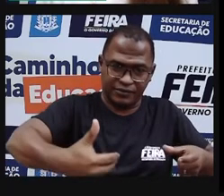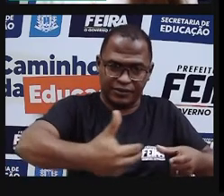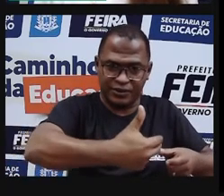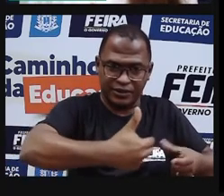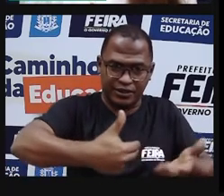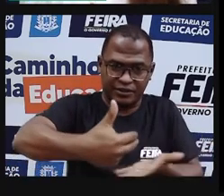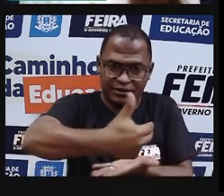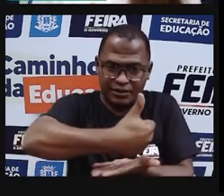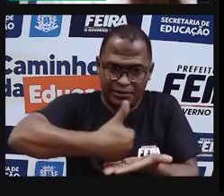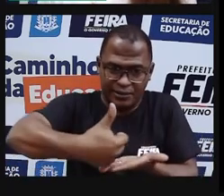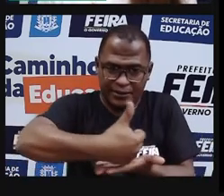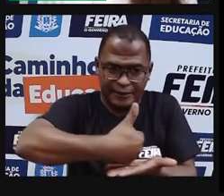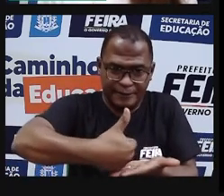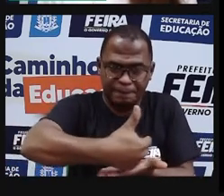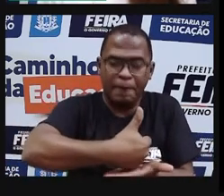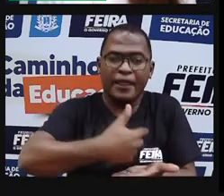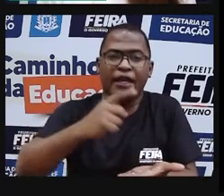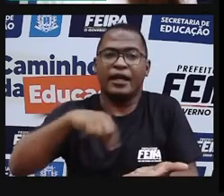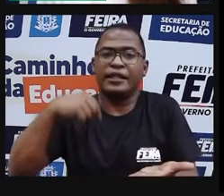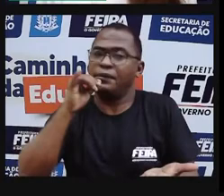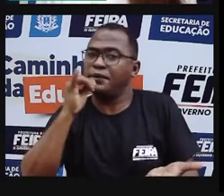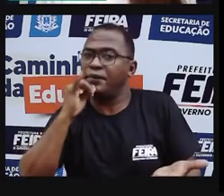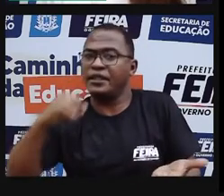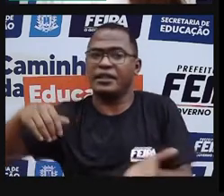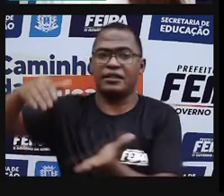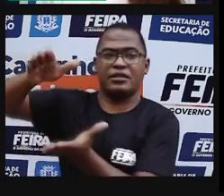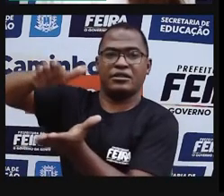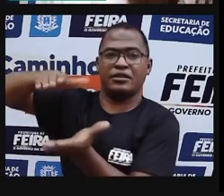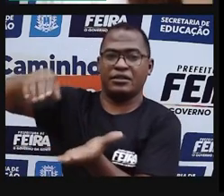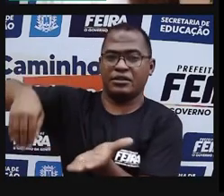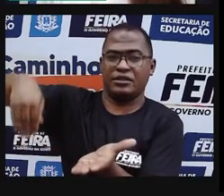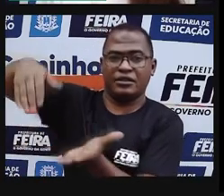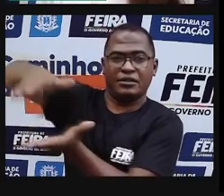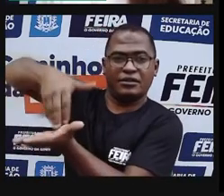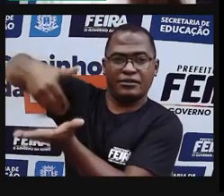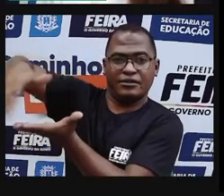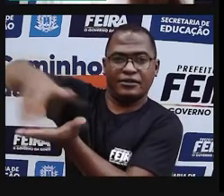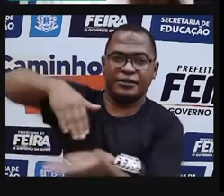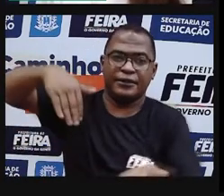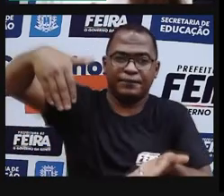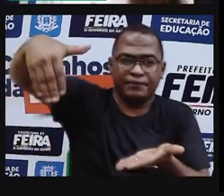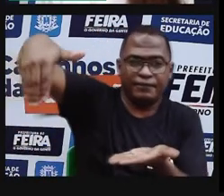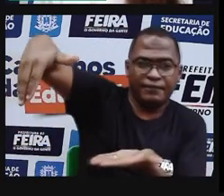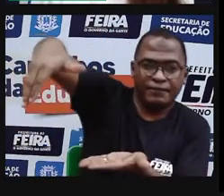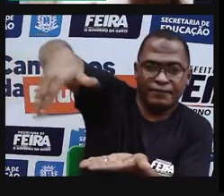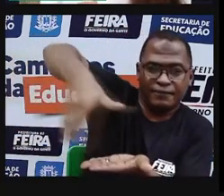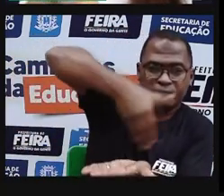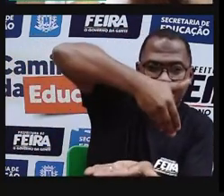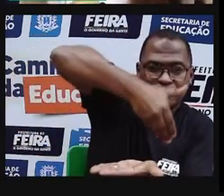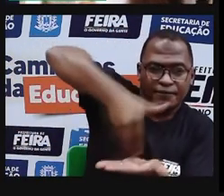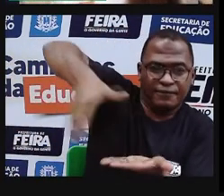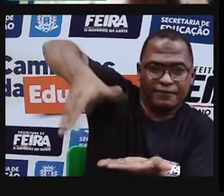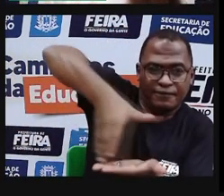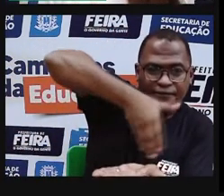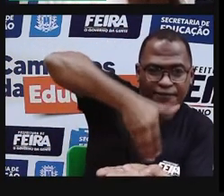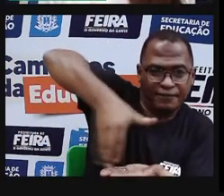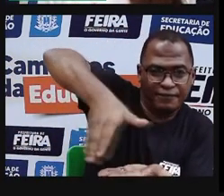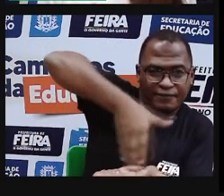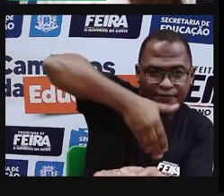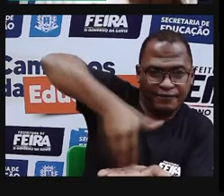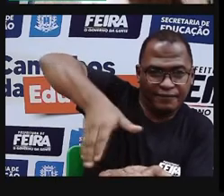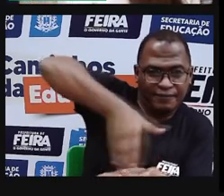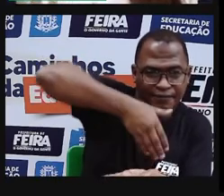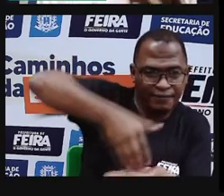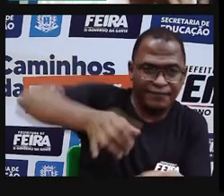ela é feita da seguinte forma, né? Grava-se imagem, faz-se recorte na madeira